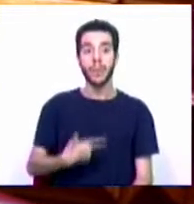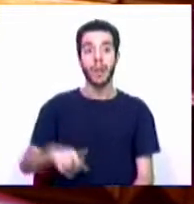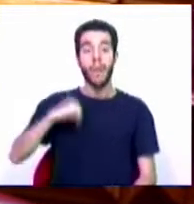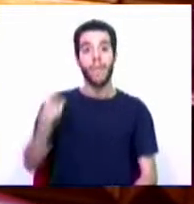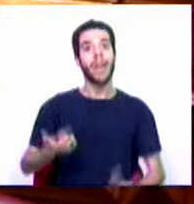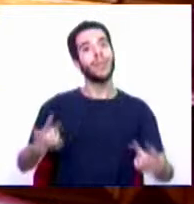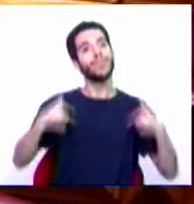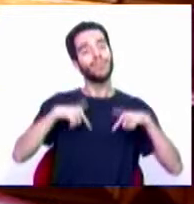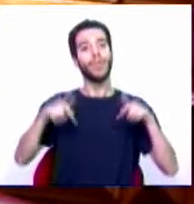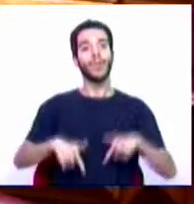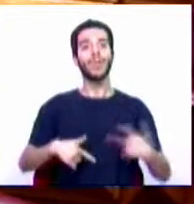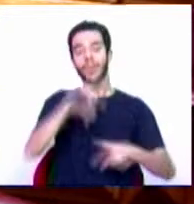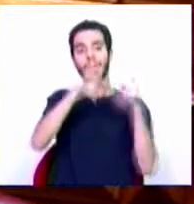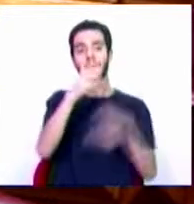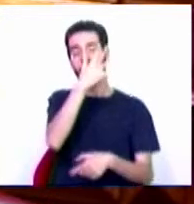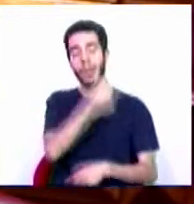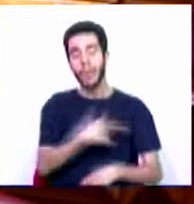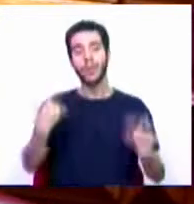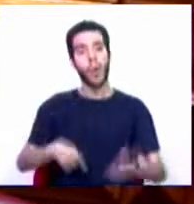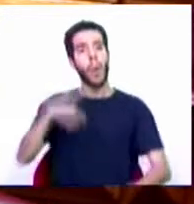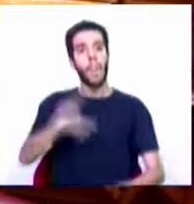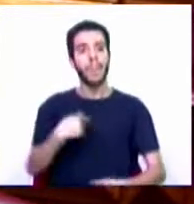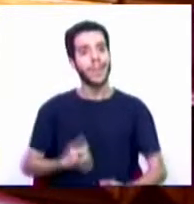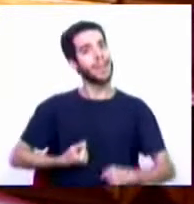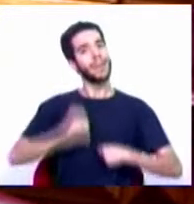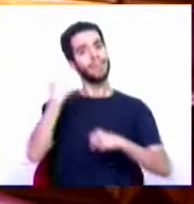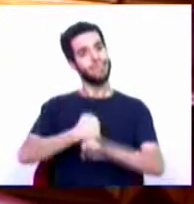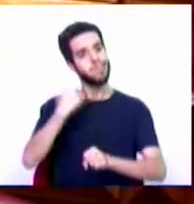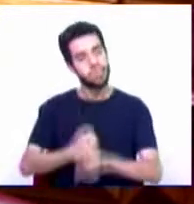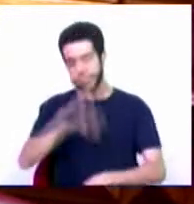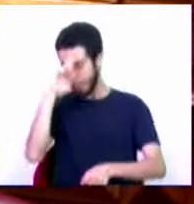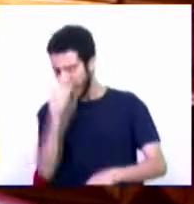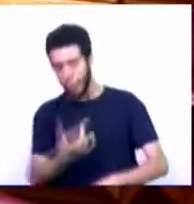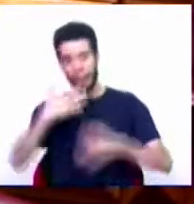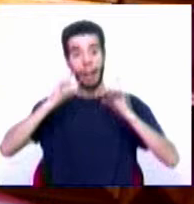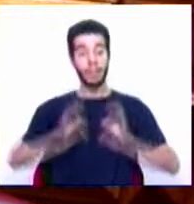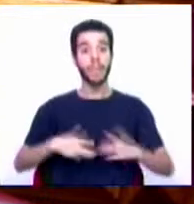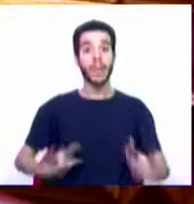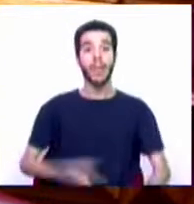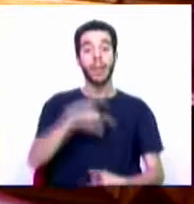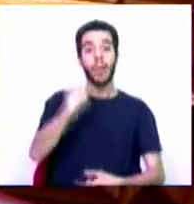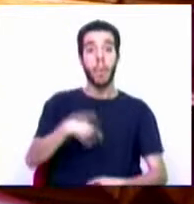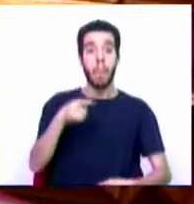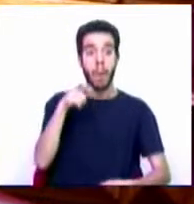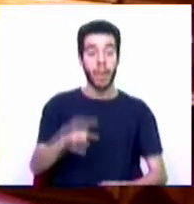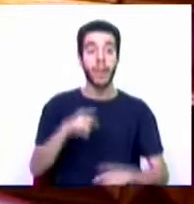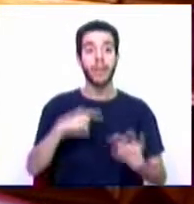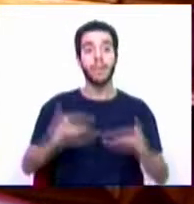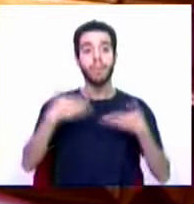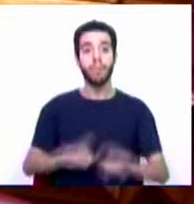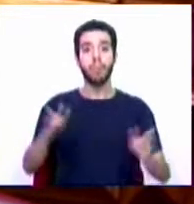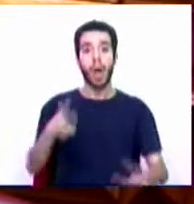pelo seu exemplo de Presidente empenhado e dedicado à sua terra. Carlos Bernardes Antunes nasceu